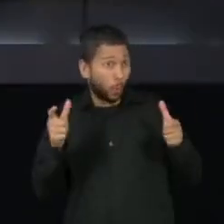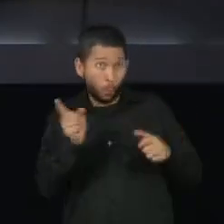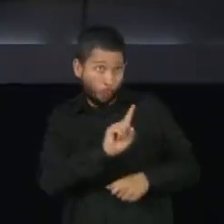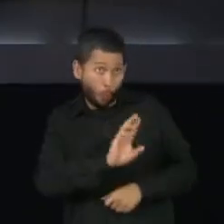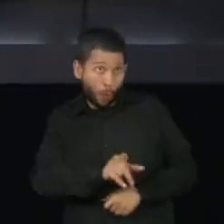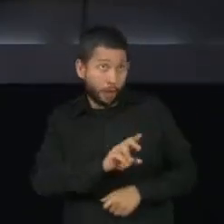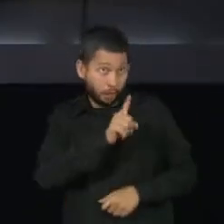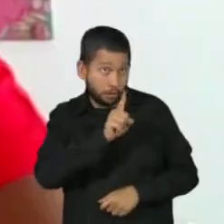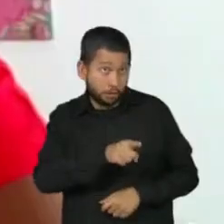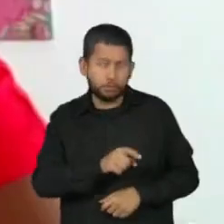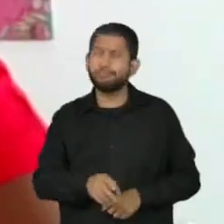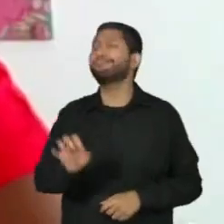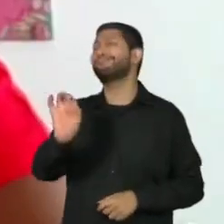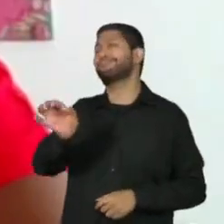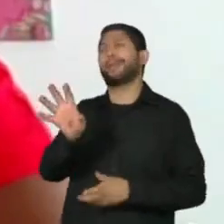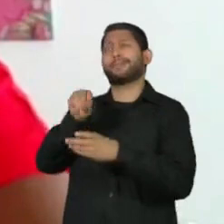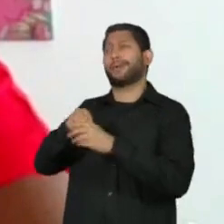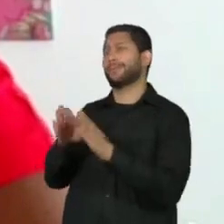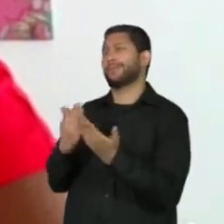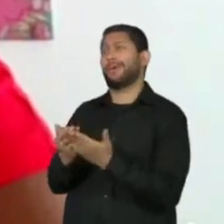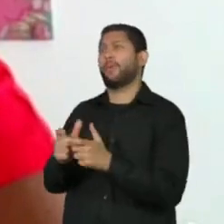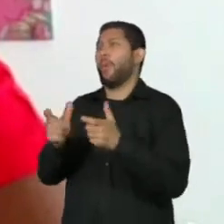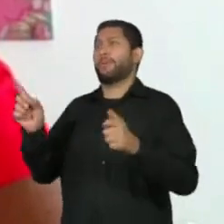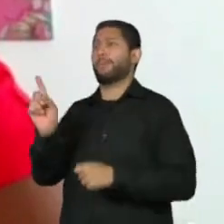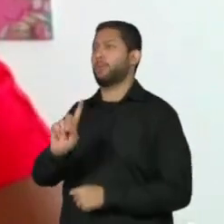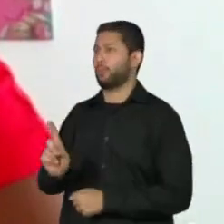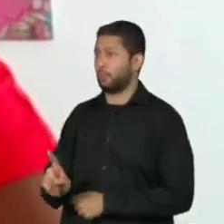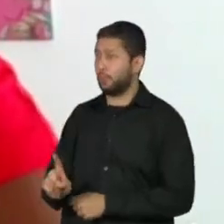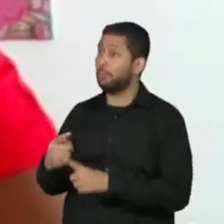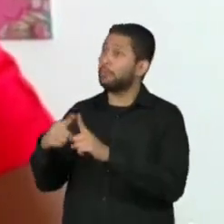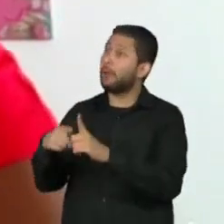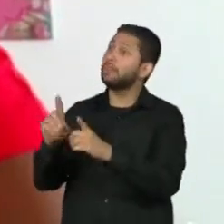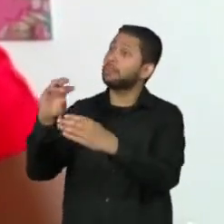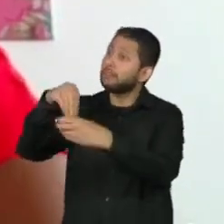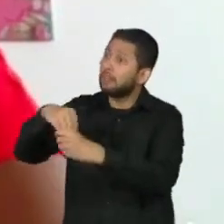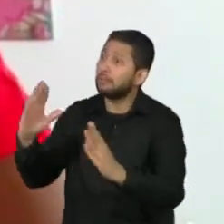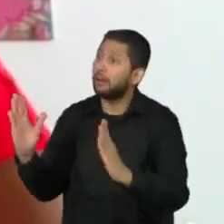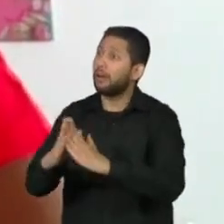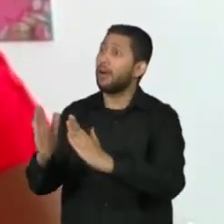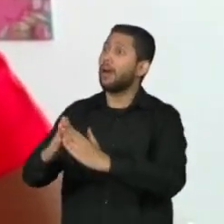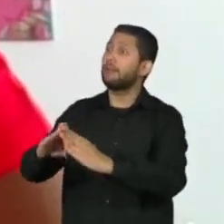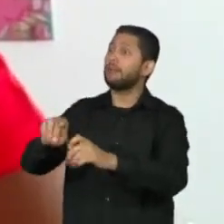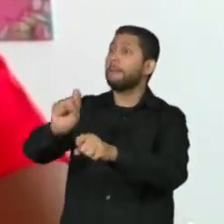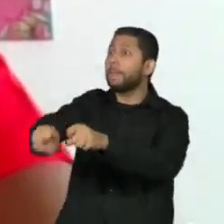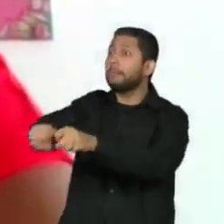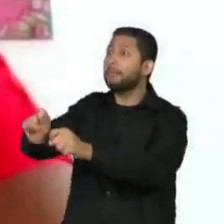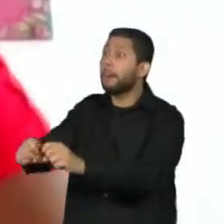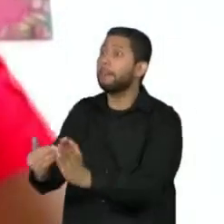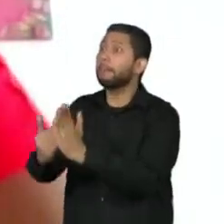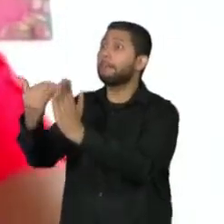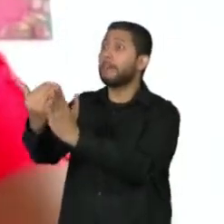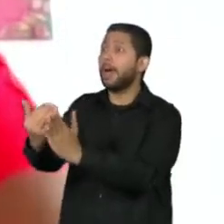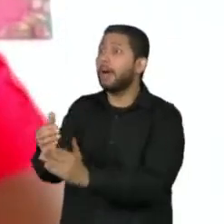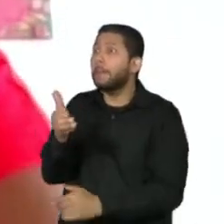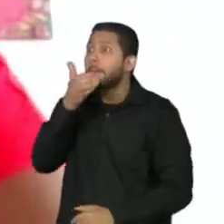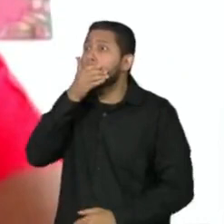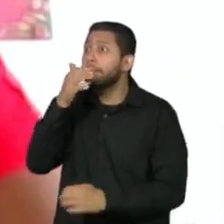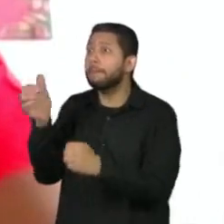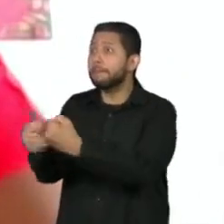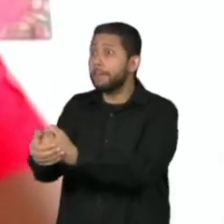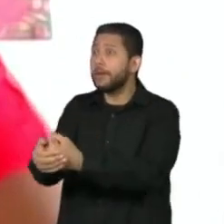Exatamente. A escola é um grande elemento nessa identificação das situações de abuso.